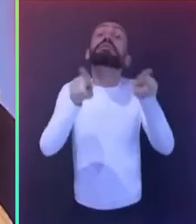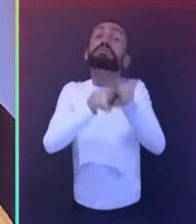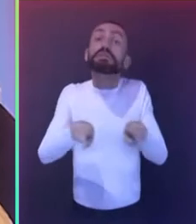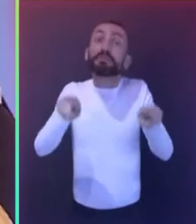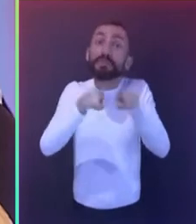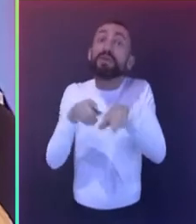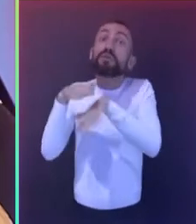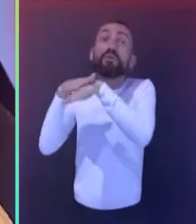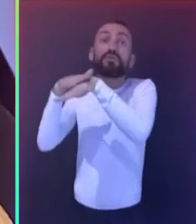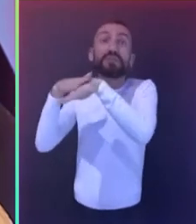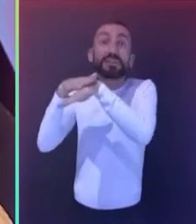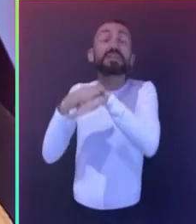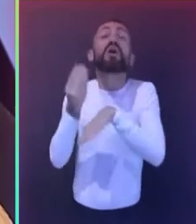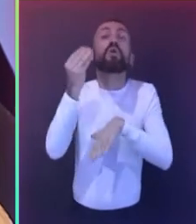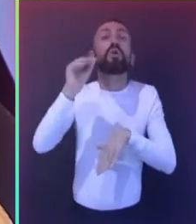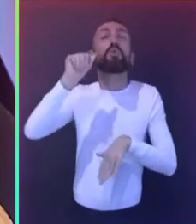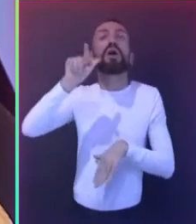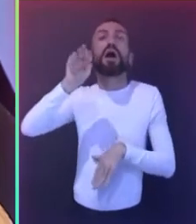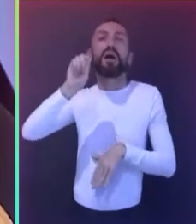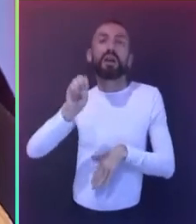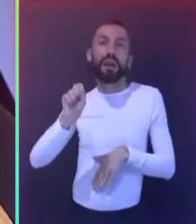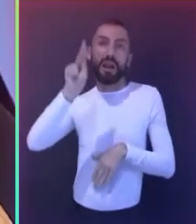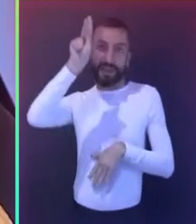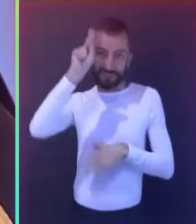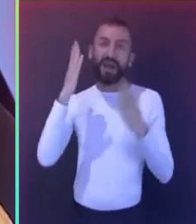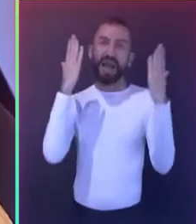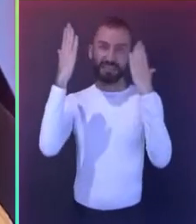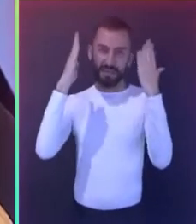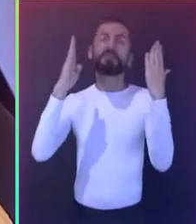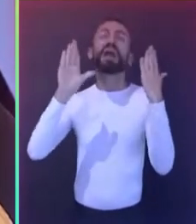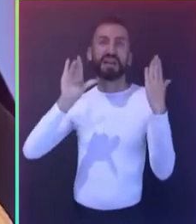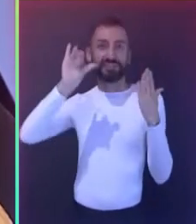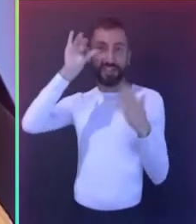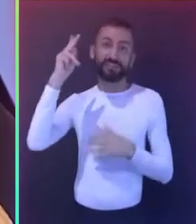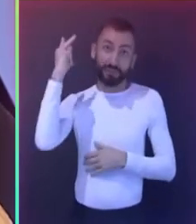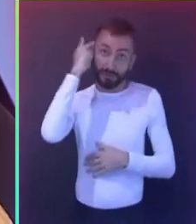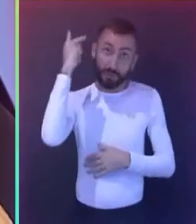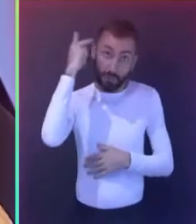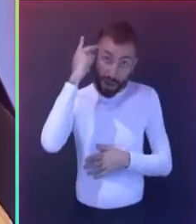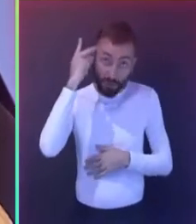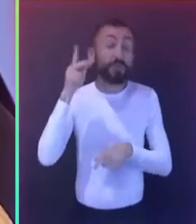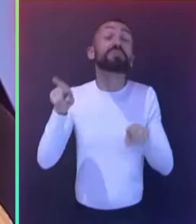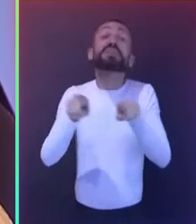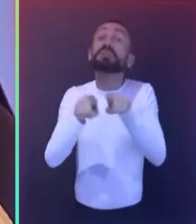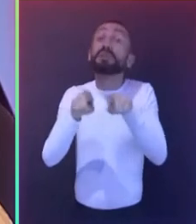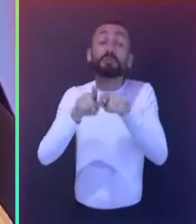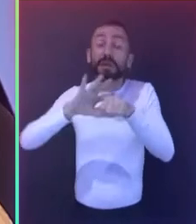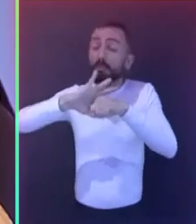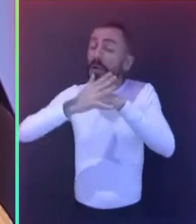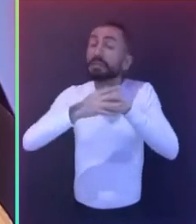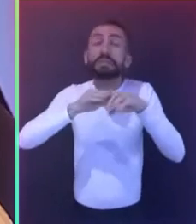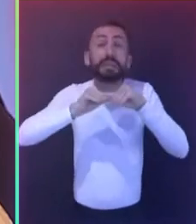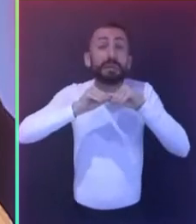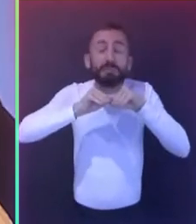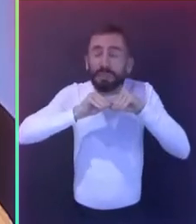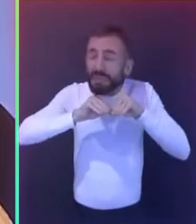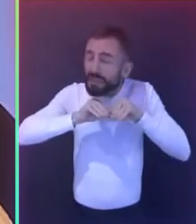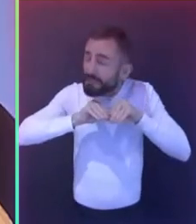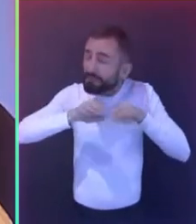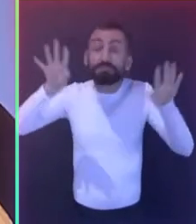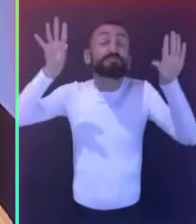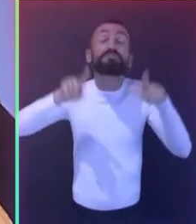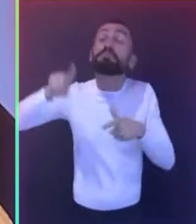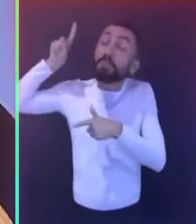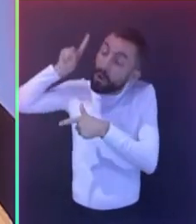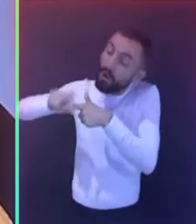com a Lespe e, para finalizar a gestão, a eclosão de uma pandemia sem precedentes, com todo o cortejo de problemas que